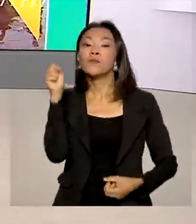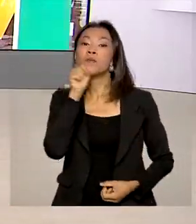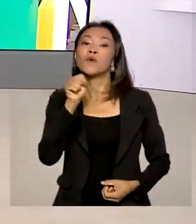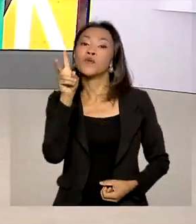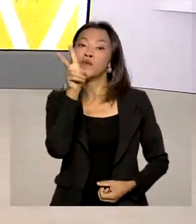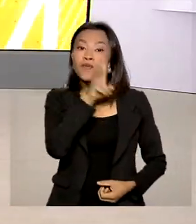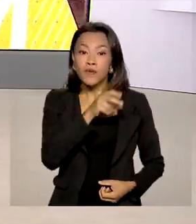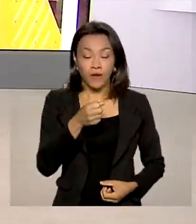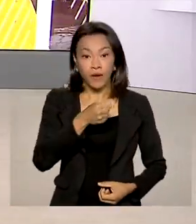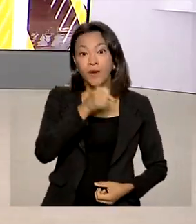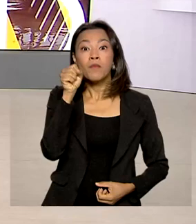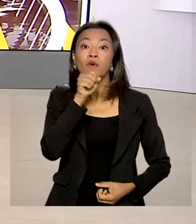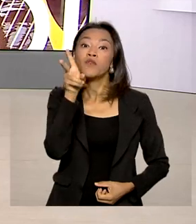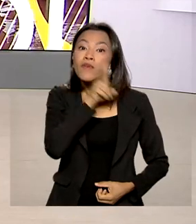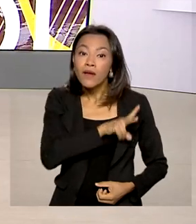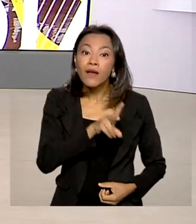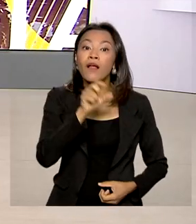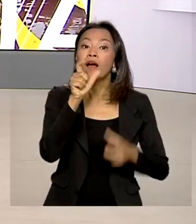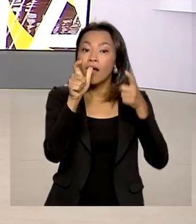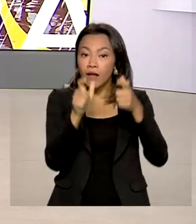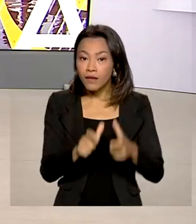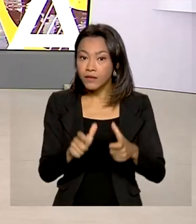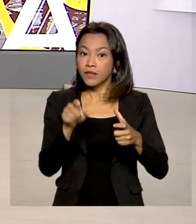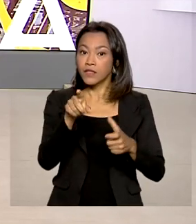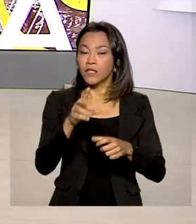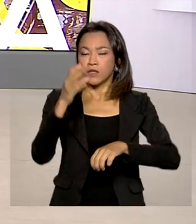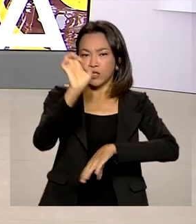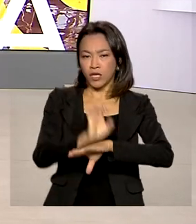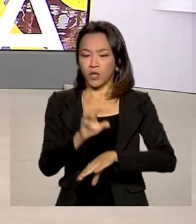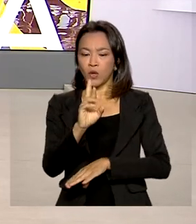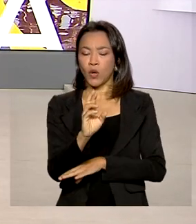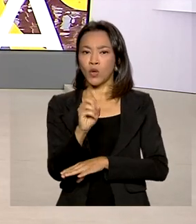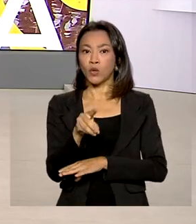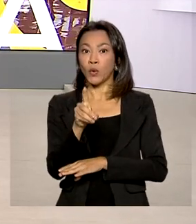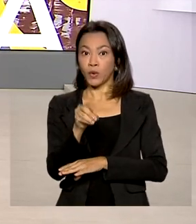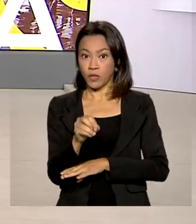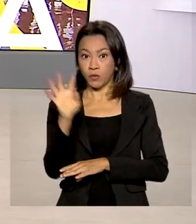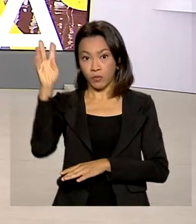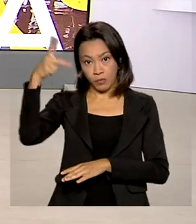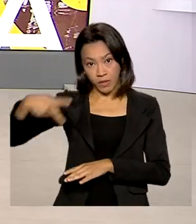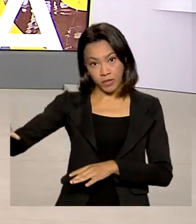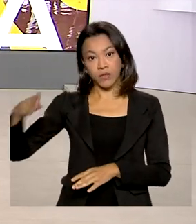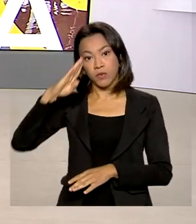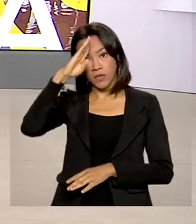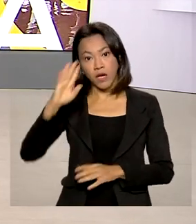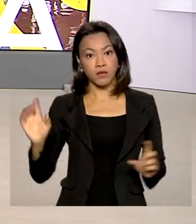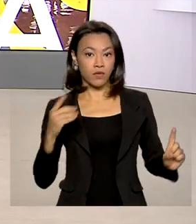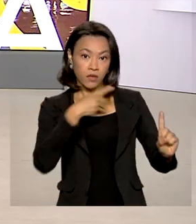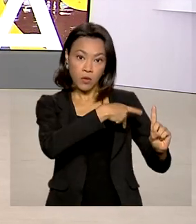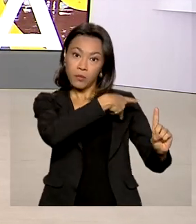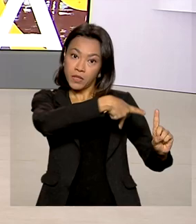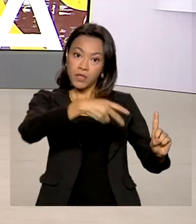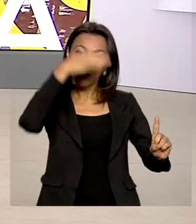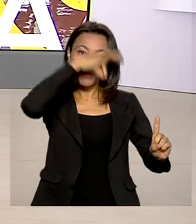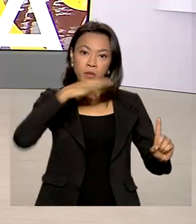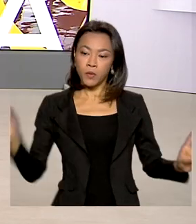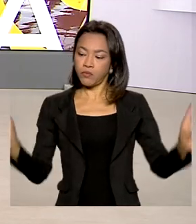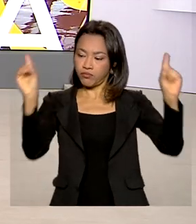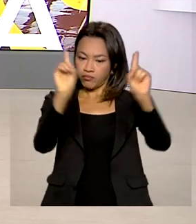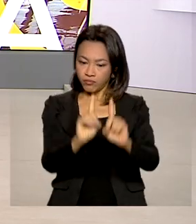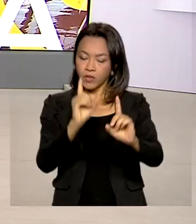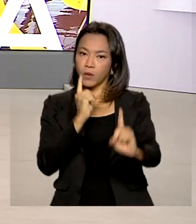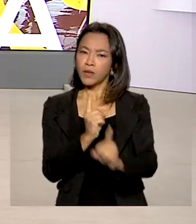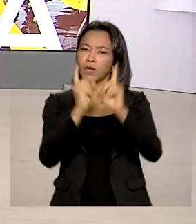Rondônia, o presidente Jair Bolsonaro se encontrou com Pedro Castilho, presidente do Peru. Eles conversaram, entre outros temas, sobre